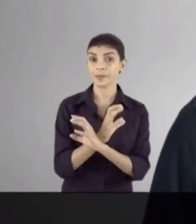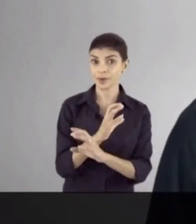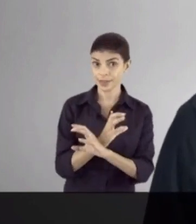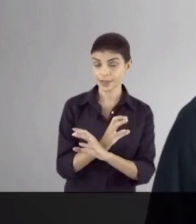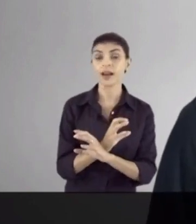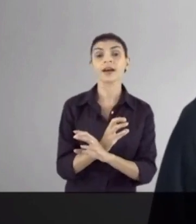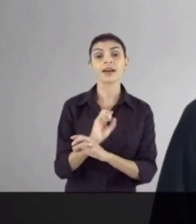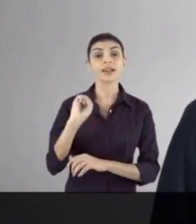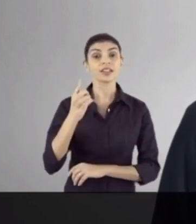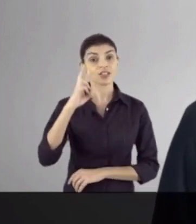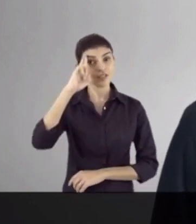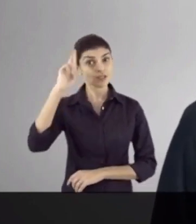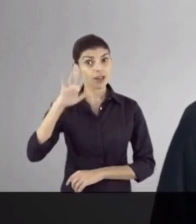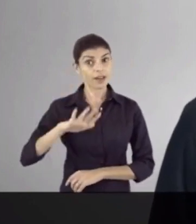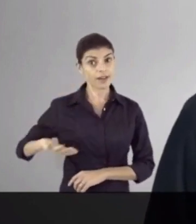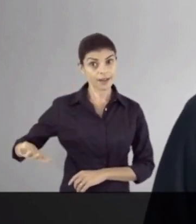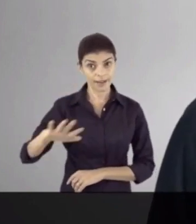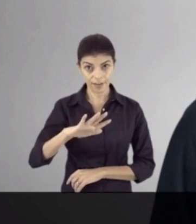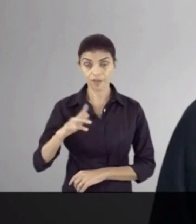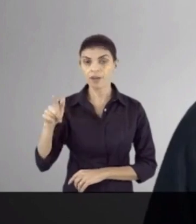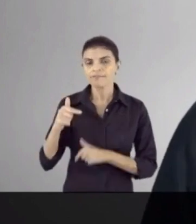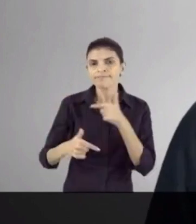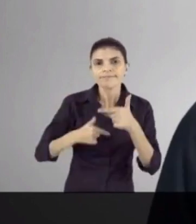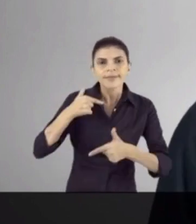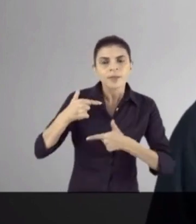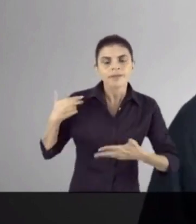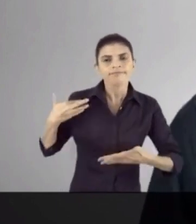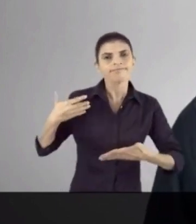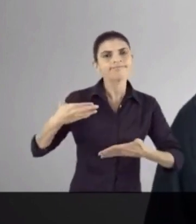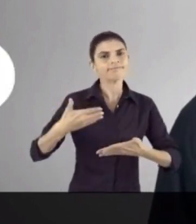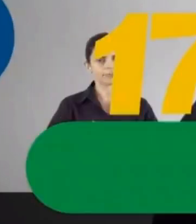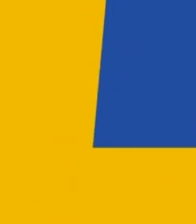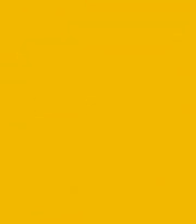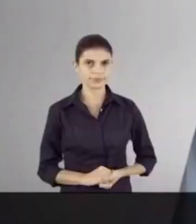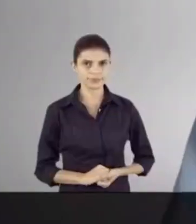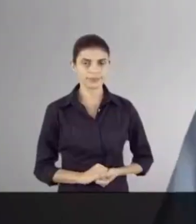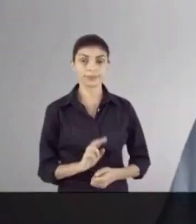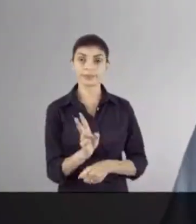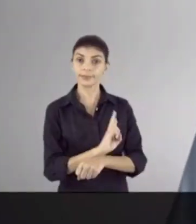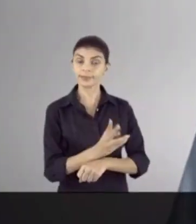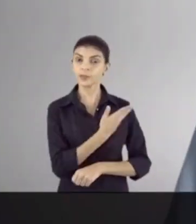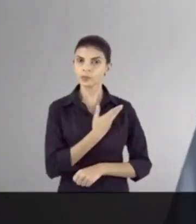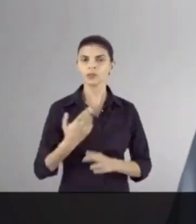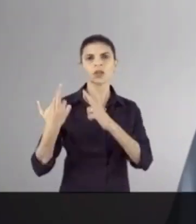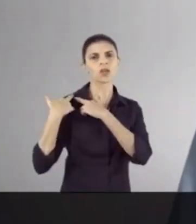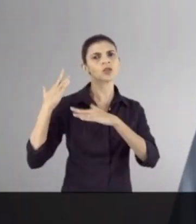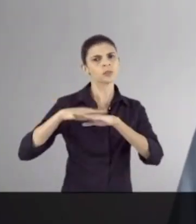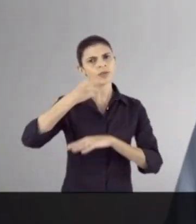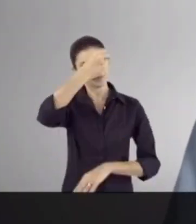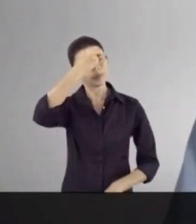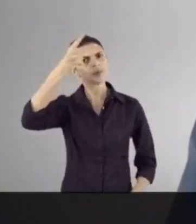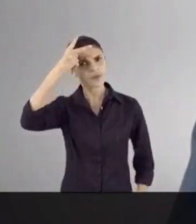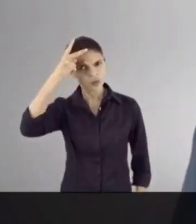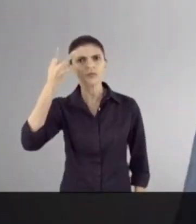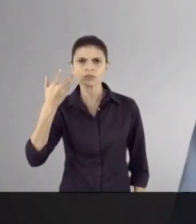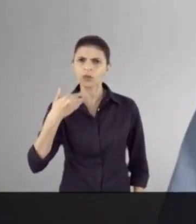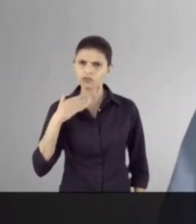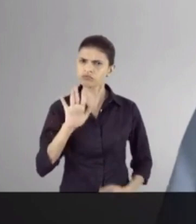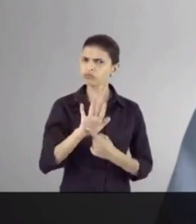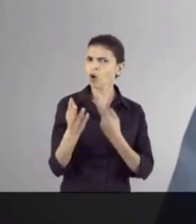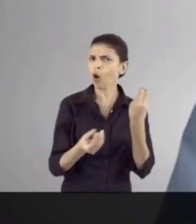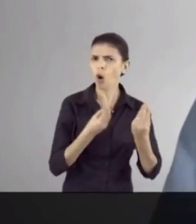O ex-chefe da Polícia Civil, delegado Fernando Veloso Segurança pública é sim responsabilidade da